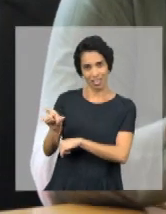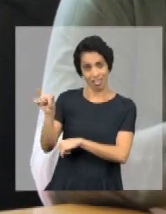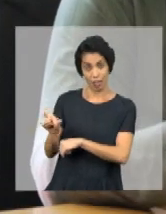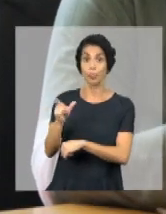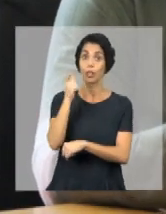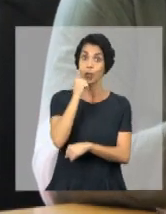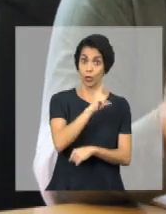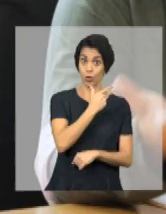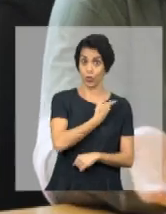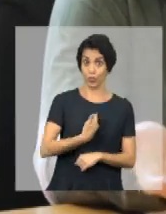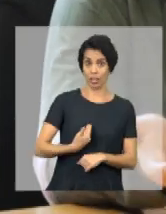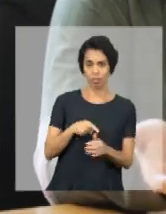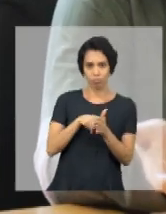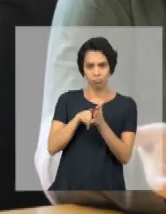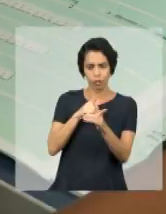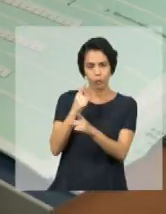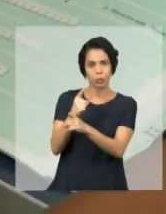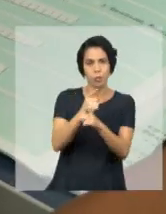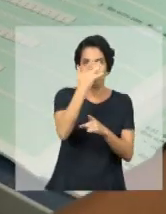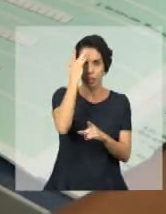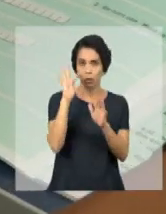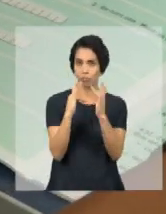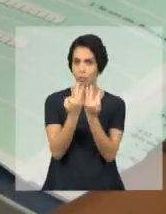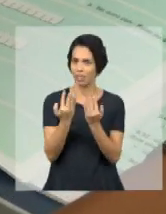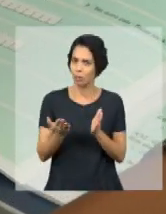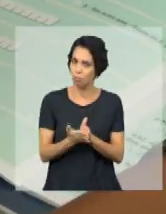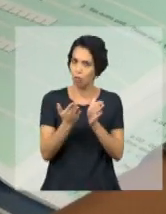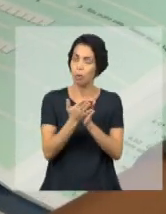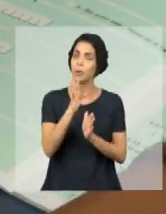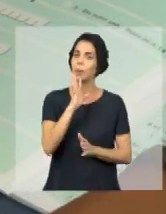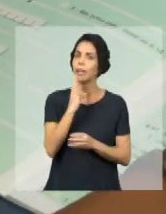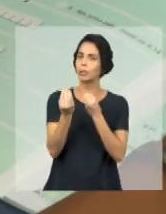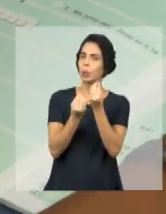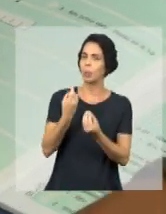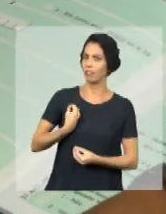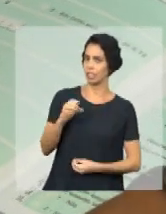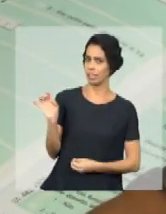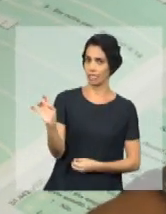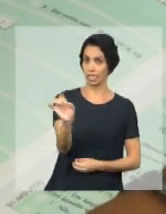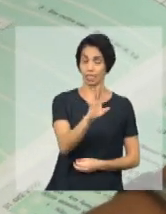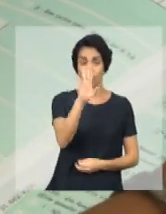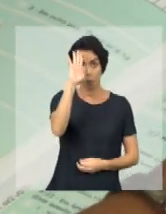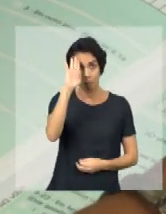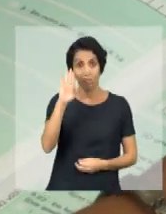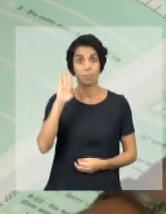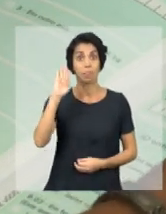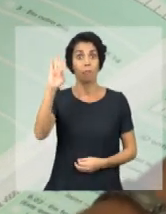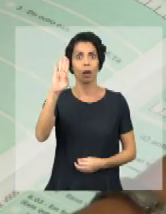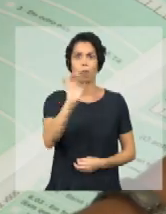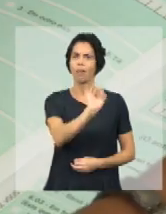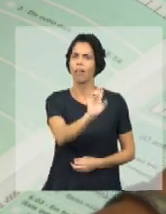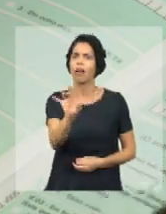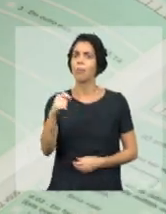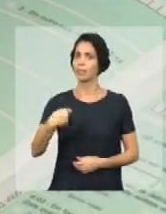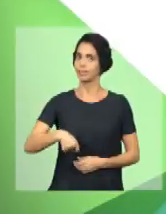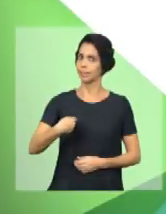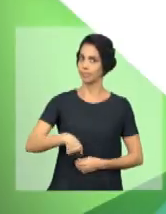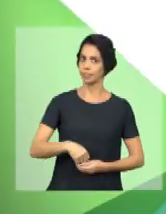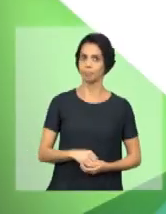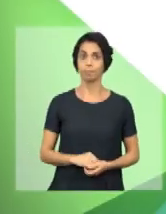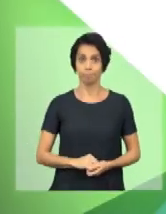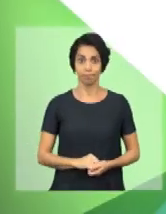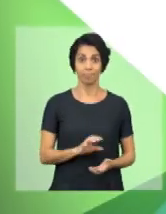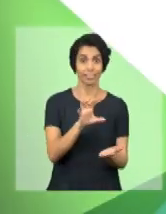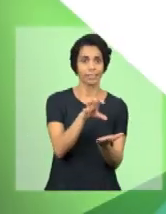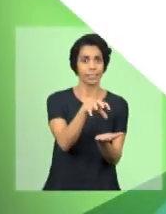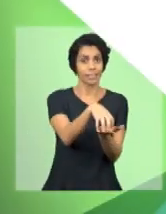identifica as famílias de baixa renda, conhece a realidade dessas pessoas e, principalmente, as necessidades de cada um. Alguém preenche o cadastro. É